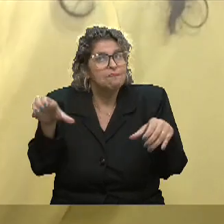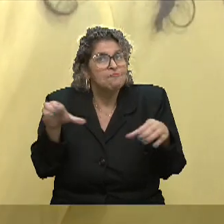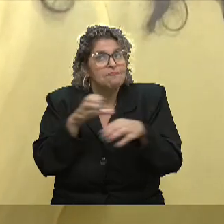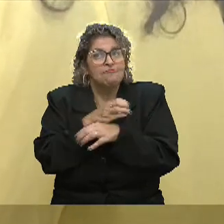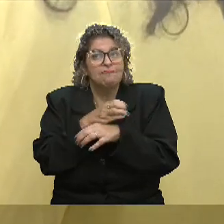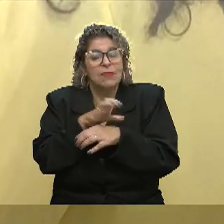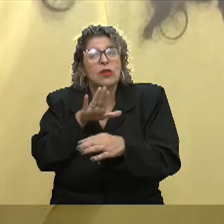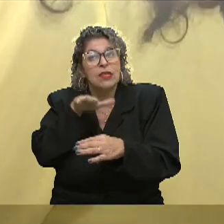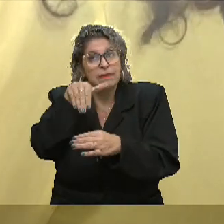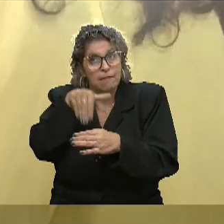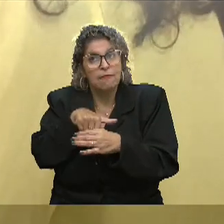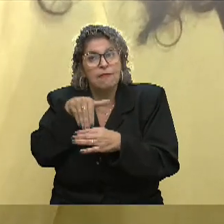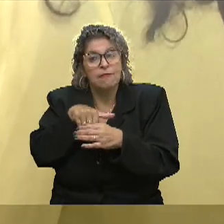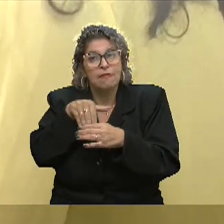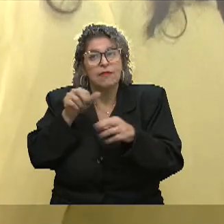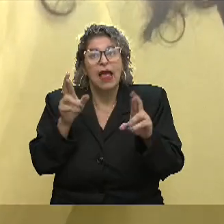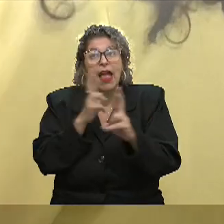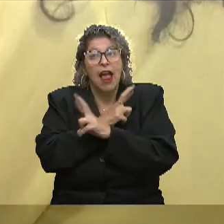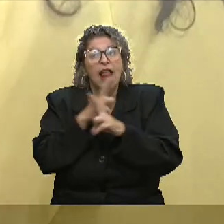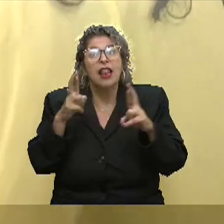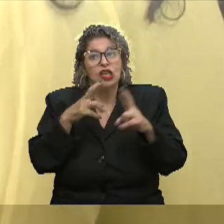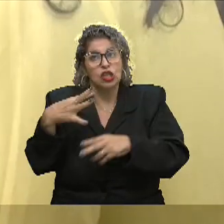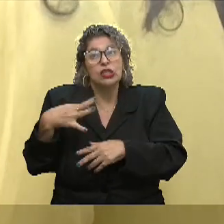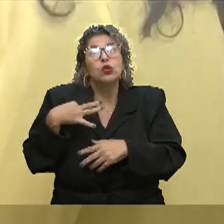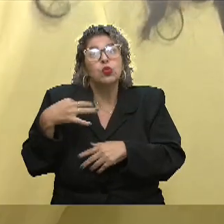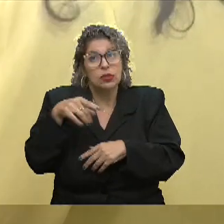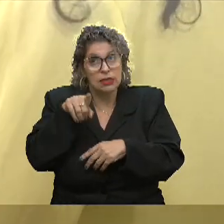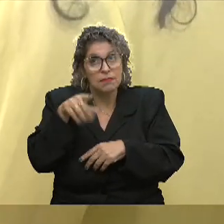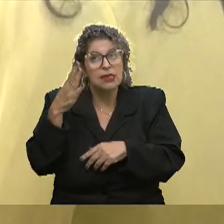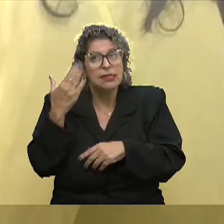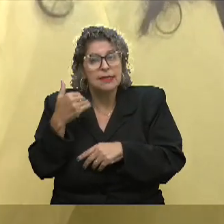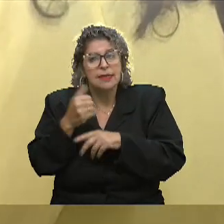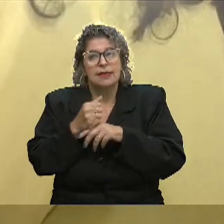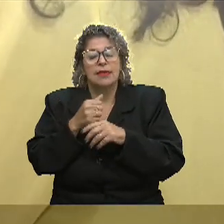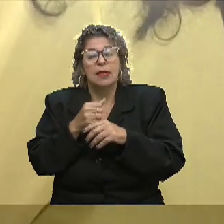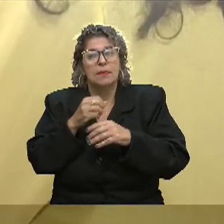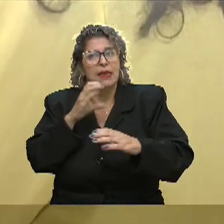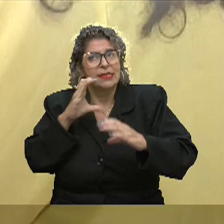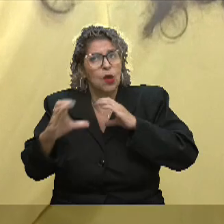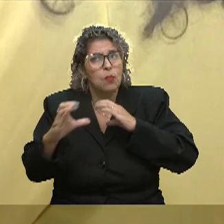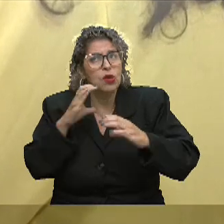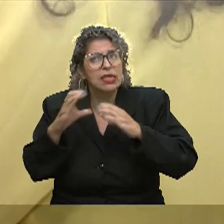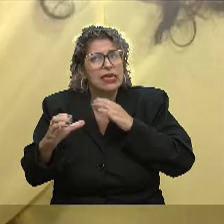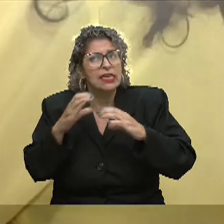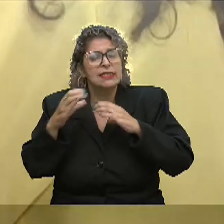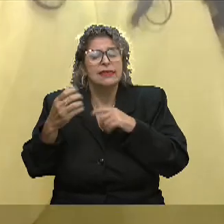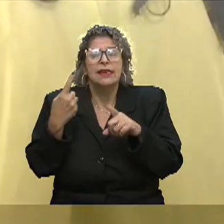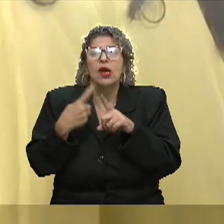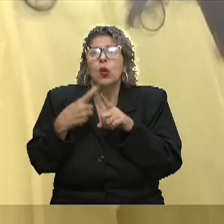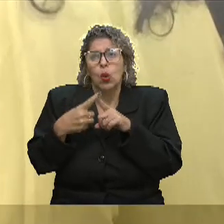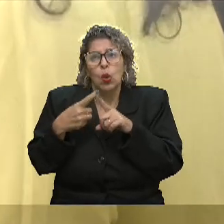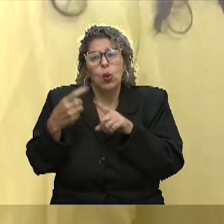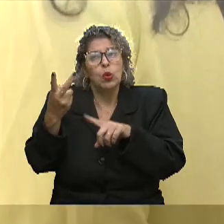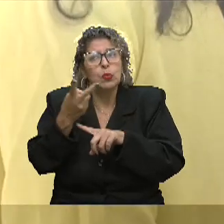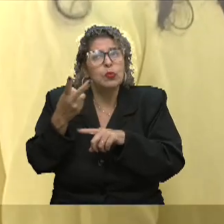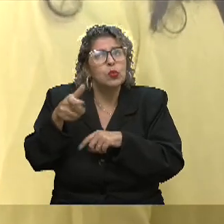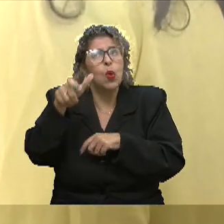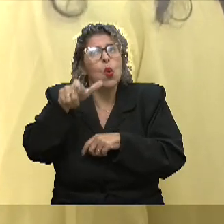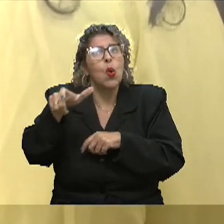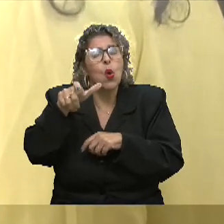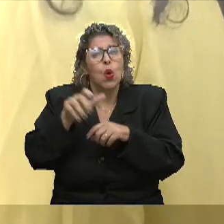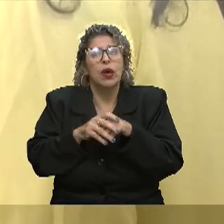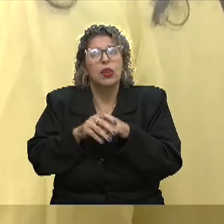Nas eleições também, em relação a candidatos, tu sempre buscou essa via de informação? Ou tu foste buscar em outros